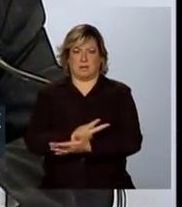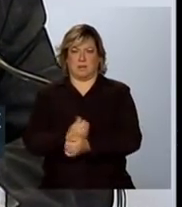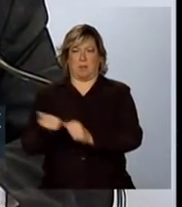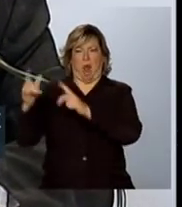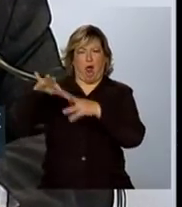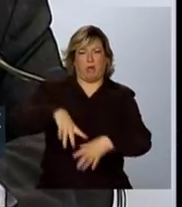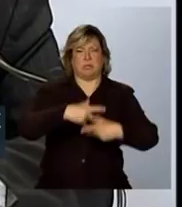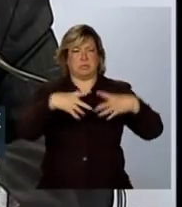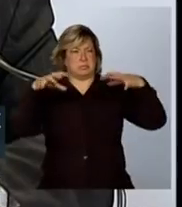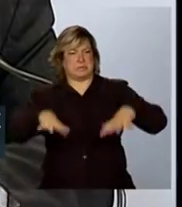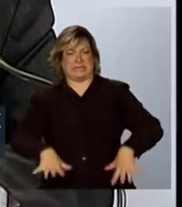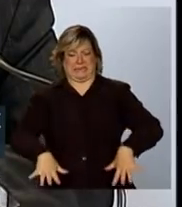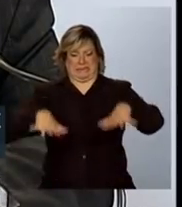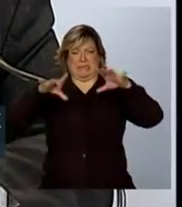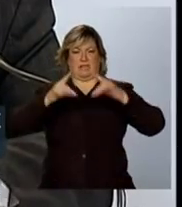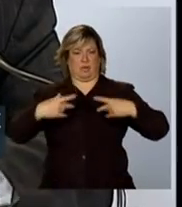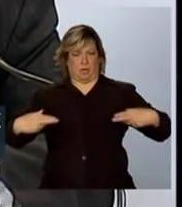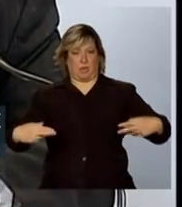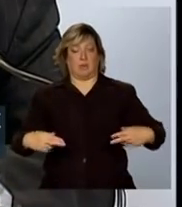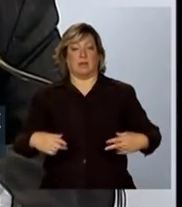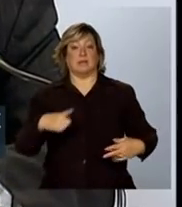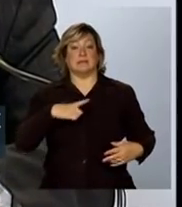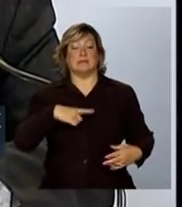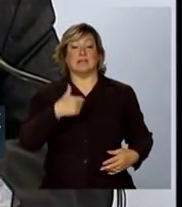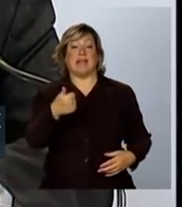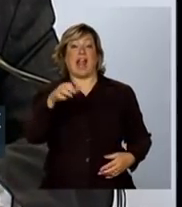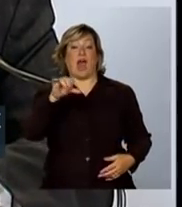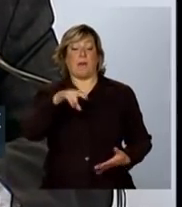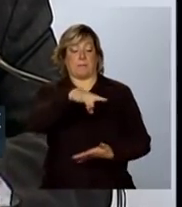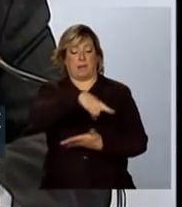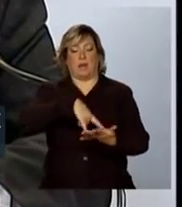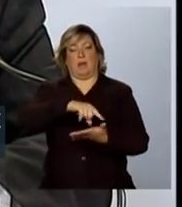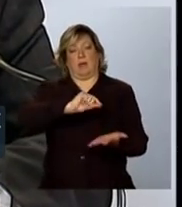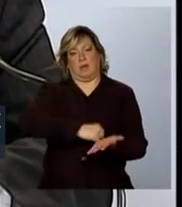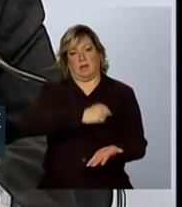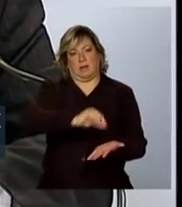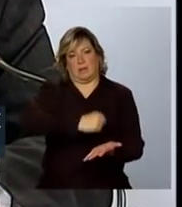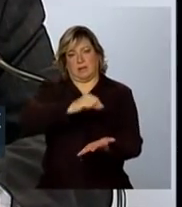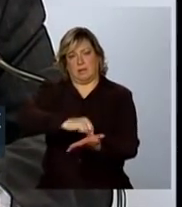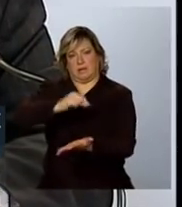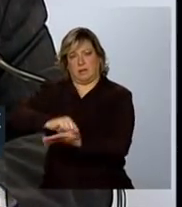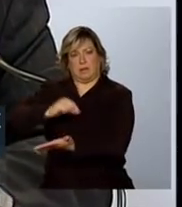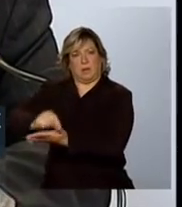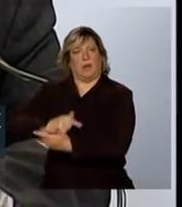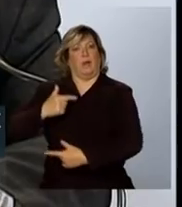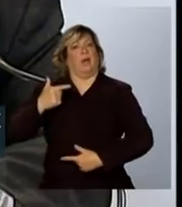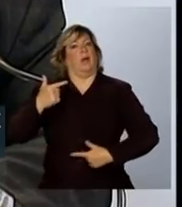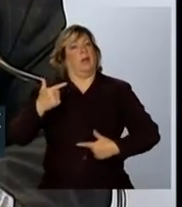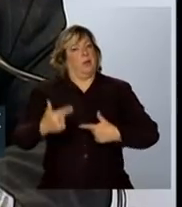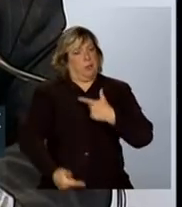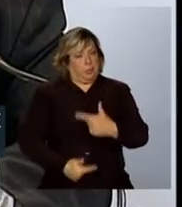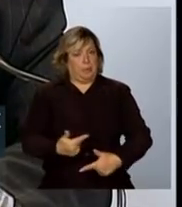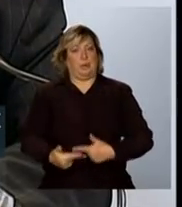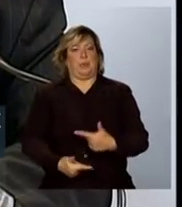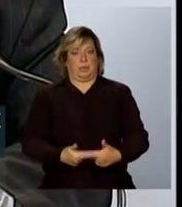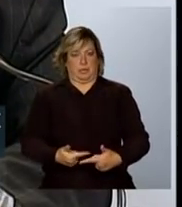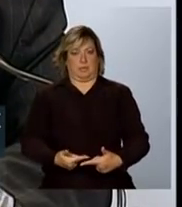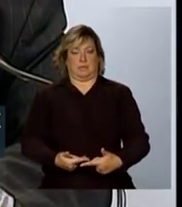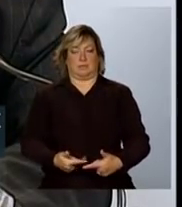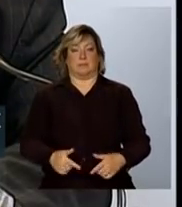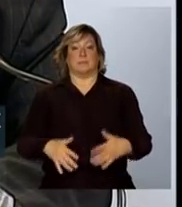calamidade, você tinha 19 papéis para serem assinados. E isso, obviamente, que,